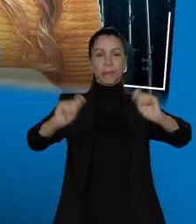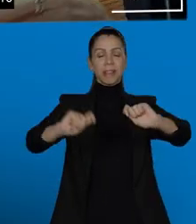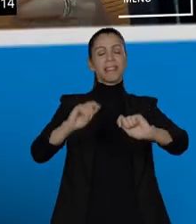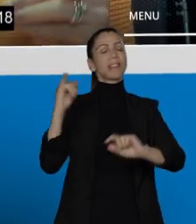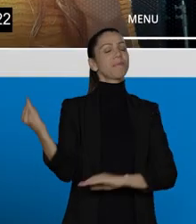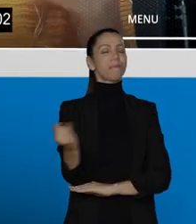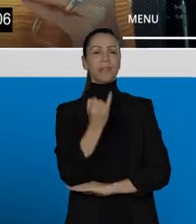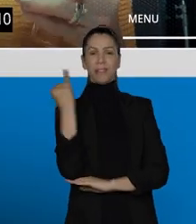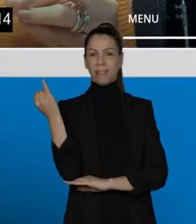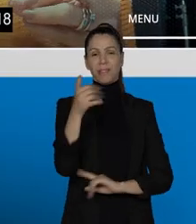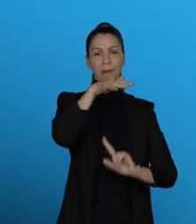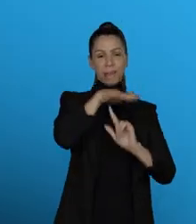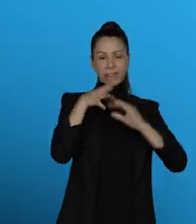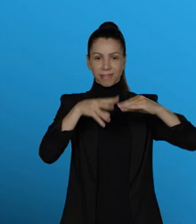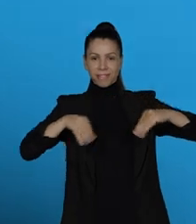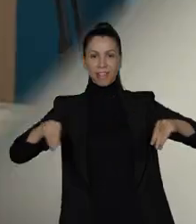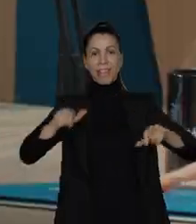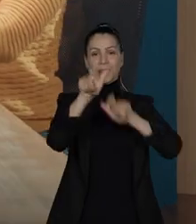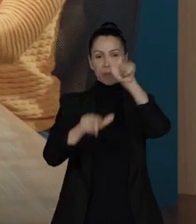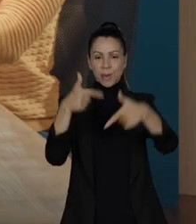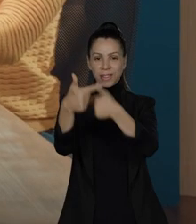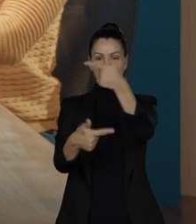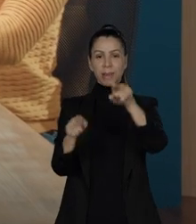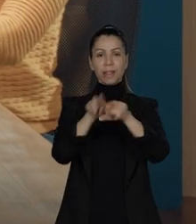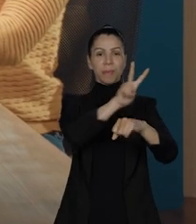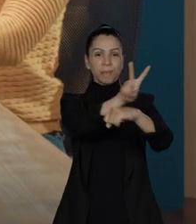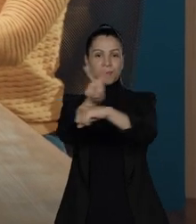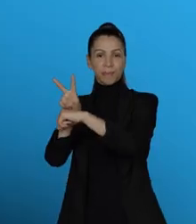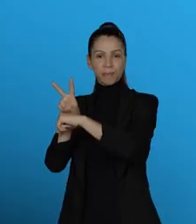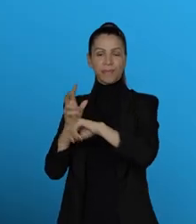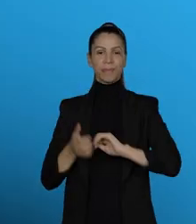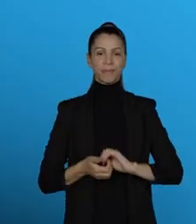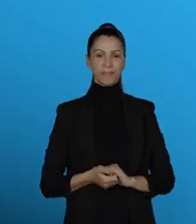precisa. Isso é muito importante. Paraná, terra de gente que trabalha e cuida. Obrigado.